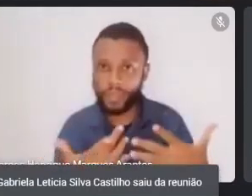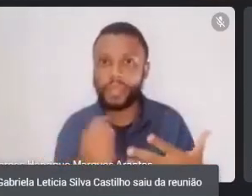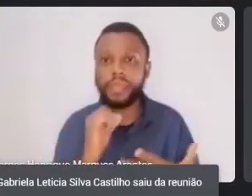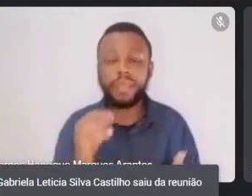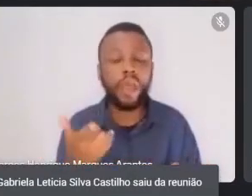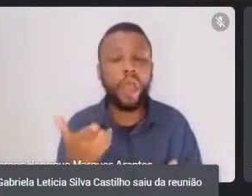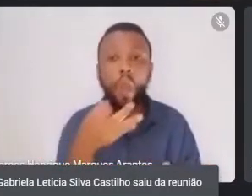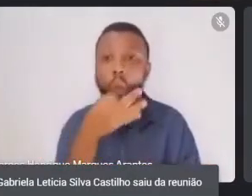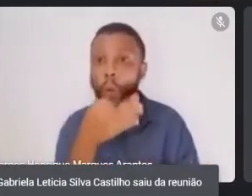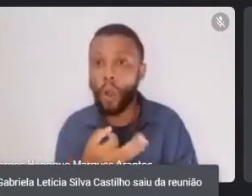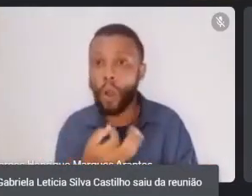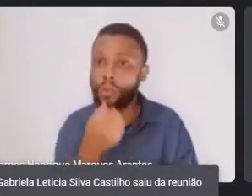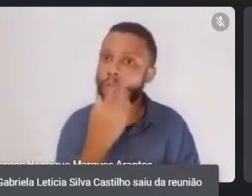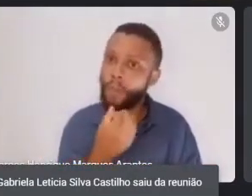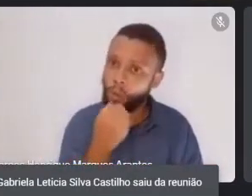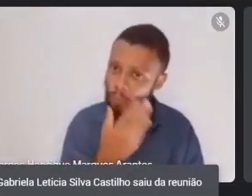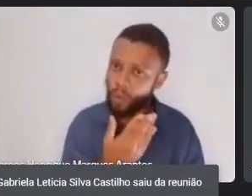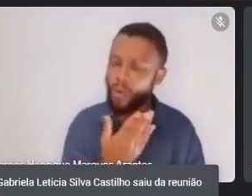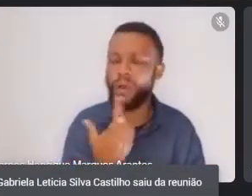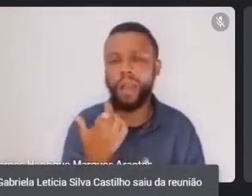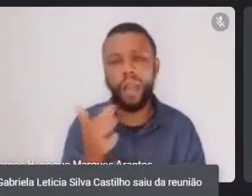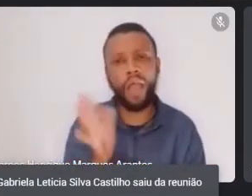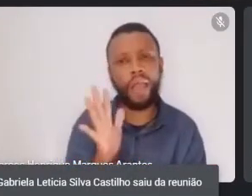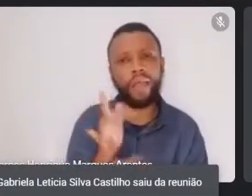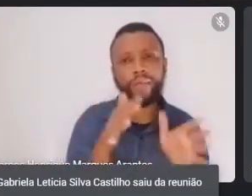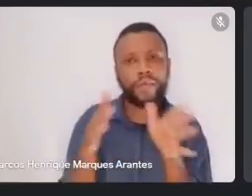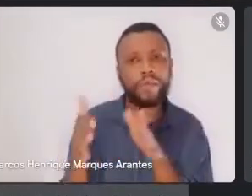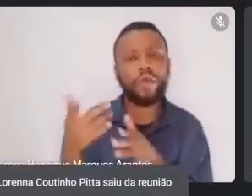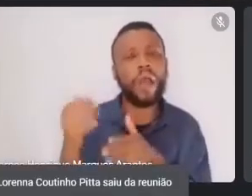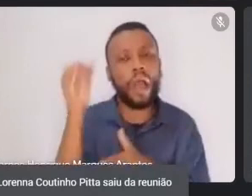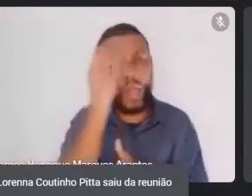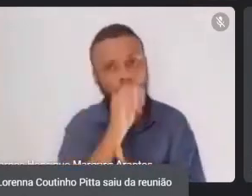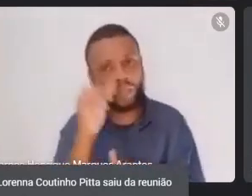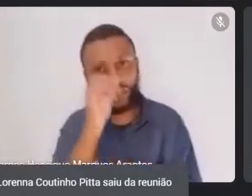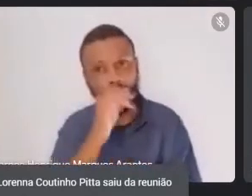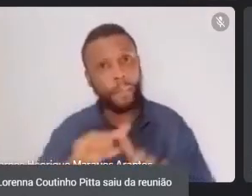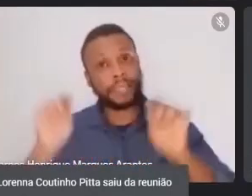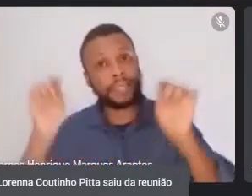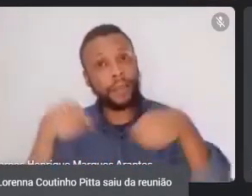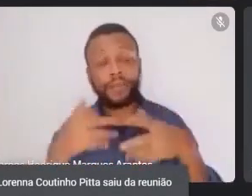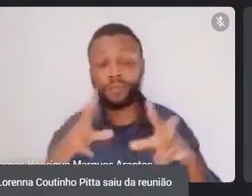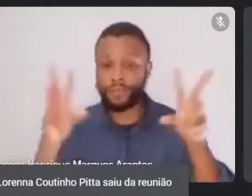vídeo mais antigo, mas acho que vai dar para a gente, pelo menos, terminar aqui em grande estilo,